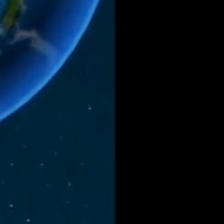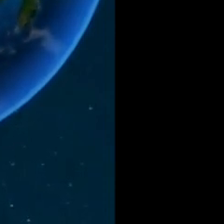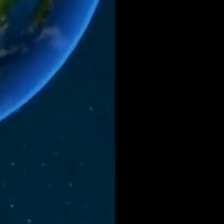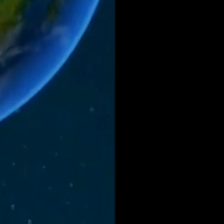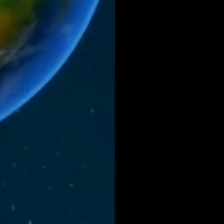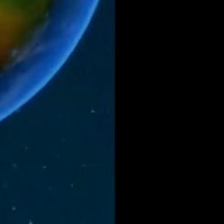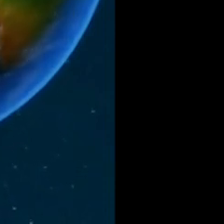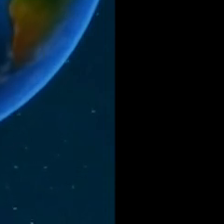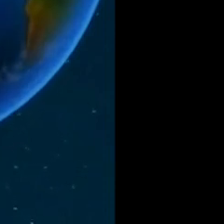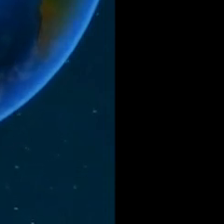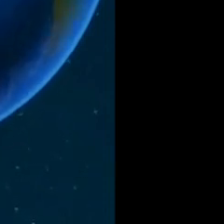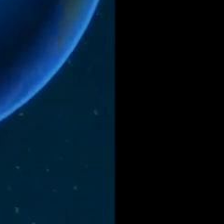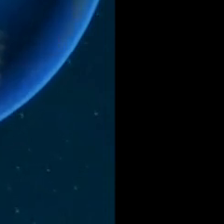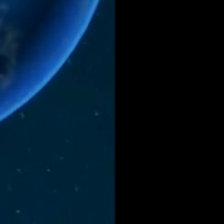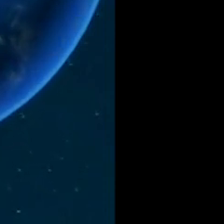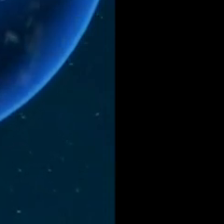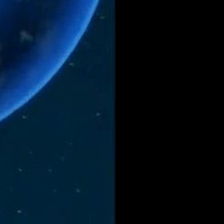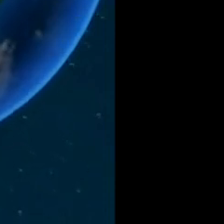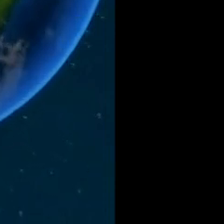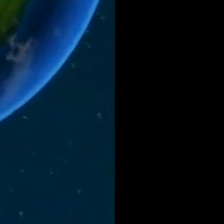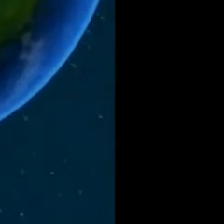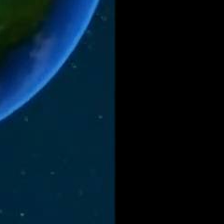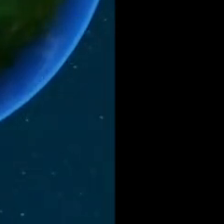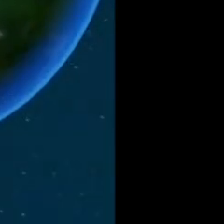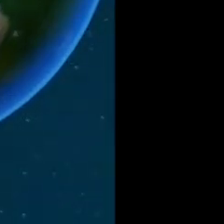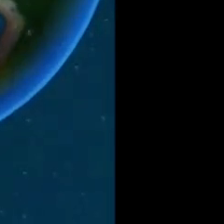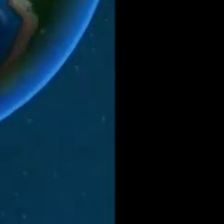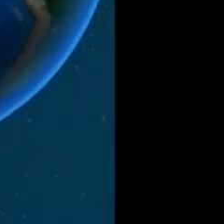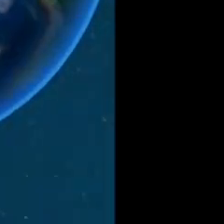Amém Amém